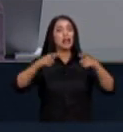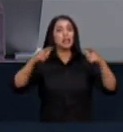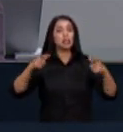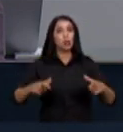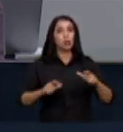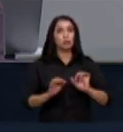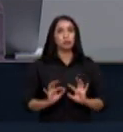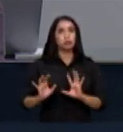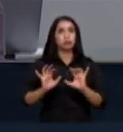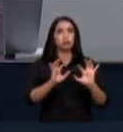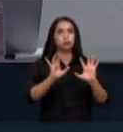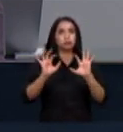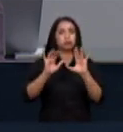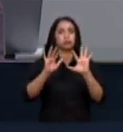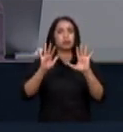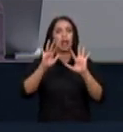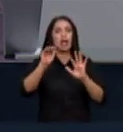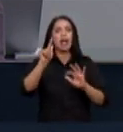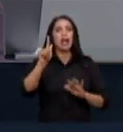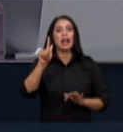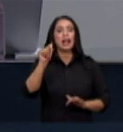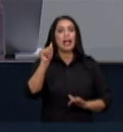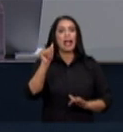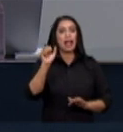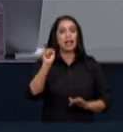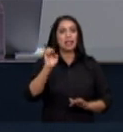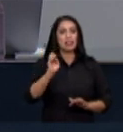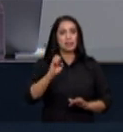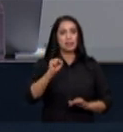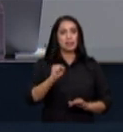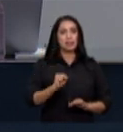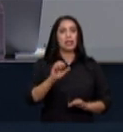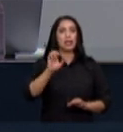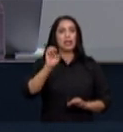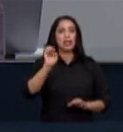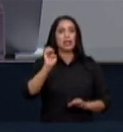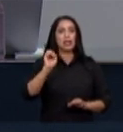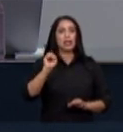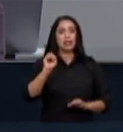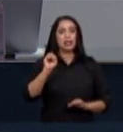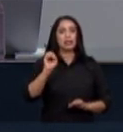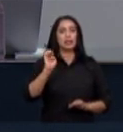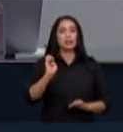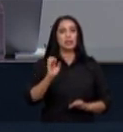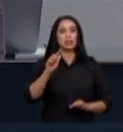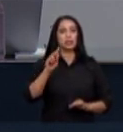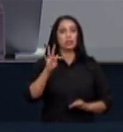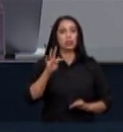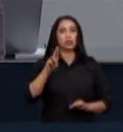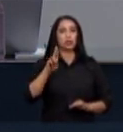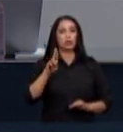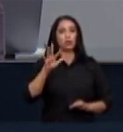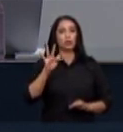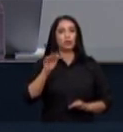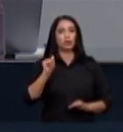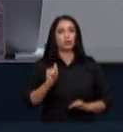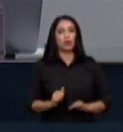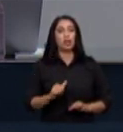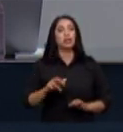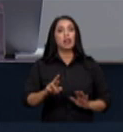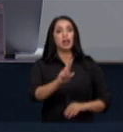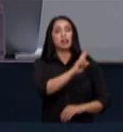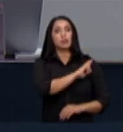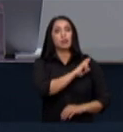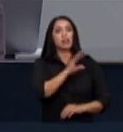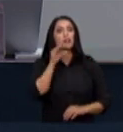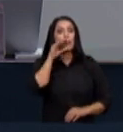de gases estufa que são responsáveis pelo aquecimento global porém diferentemente de outros